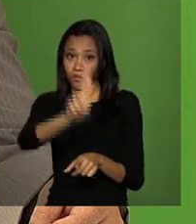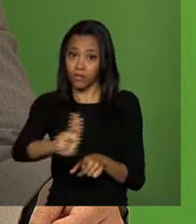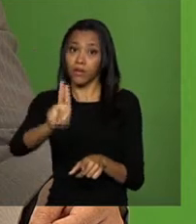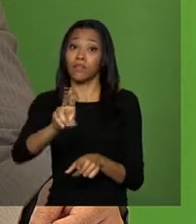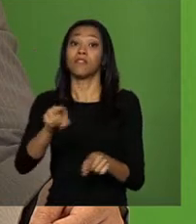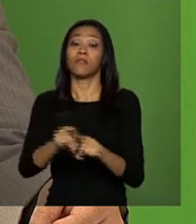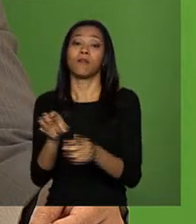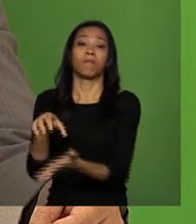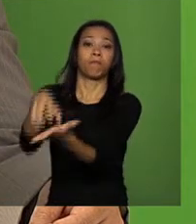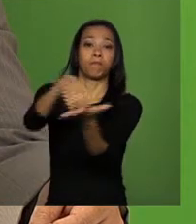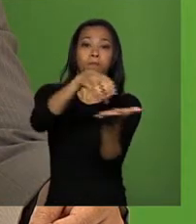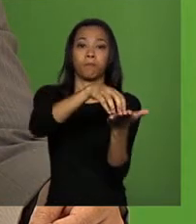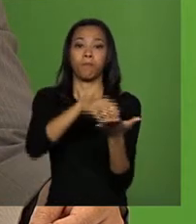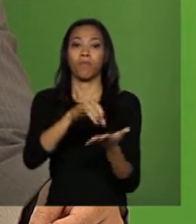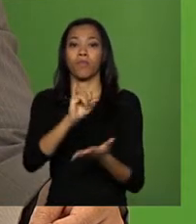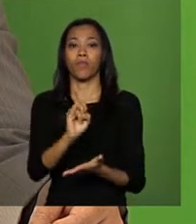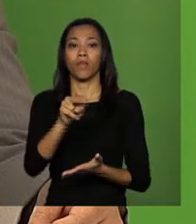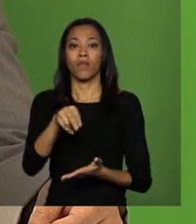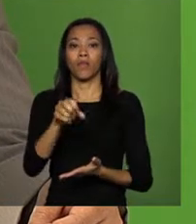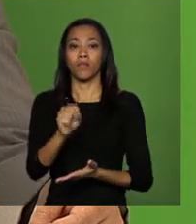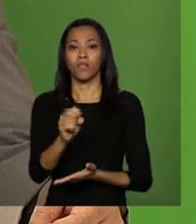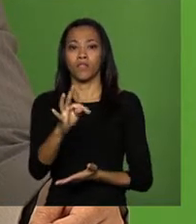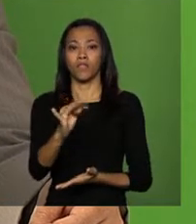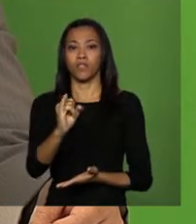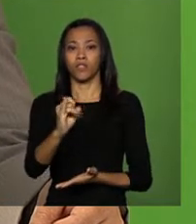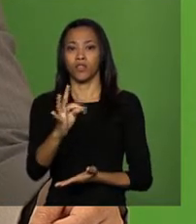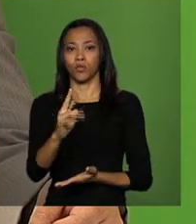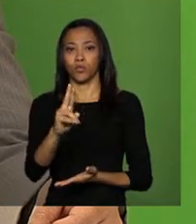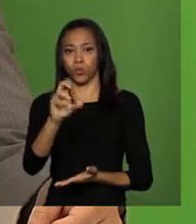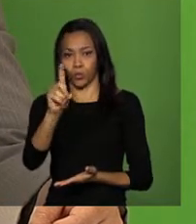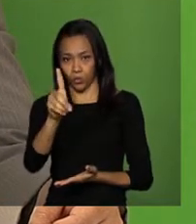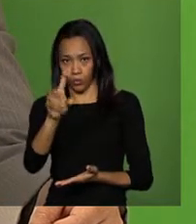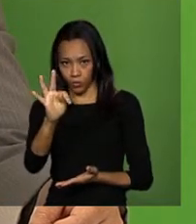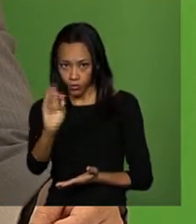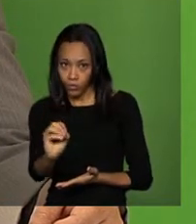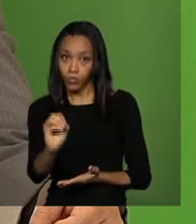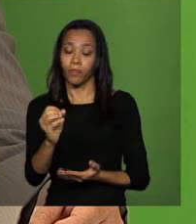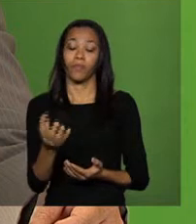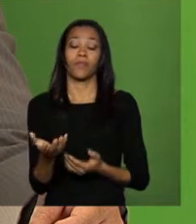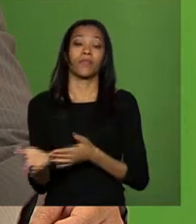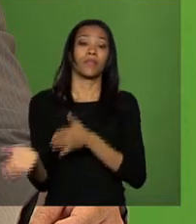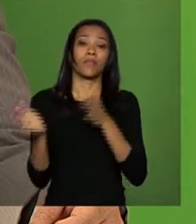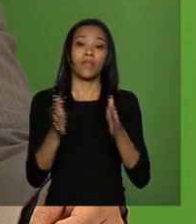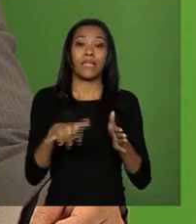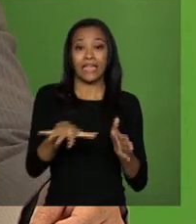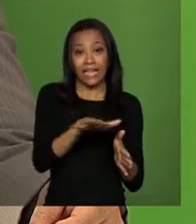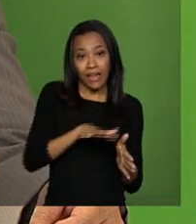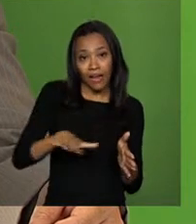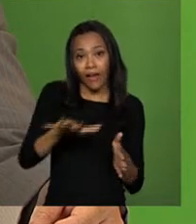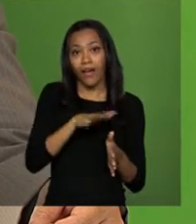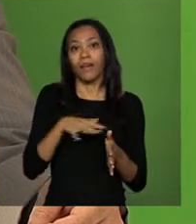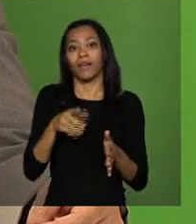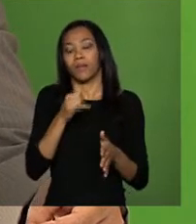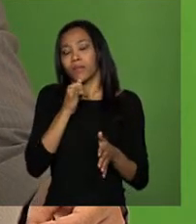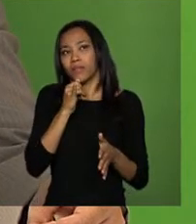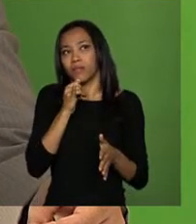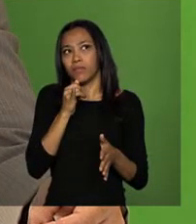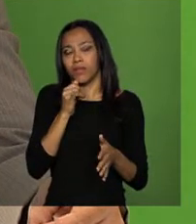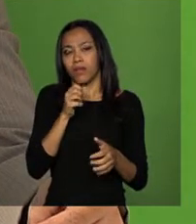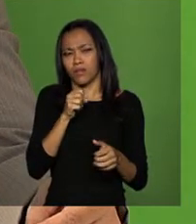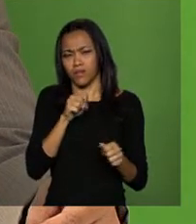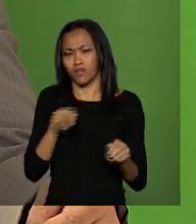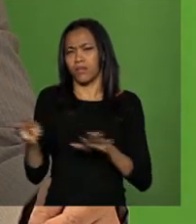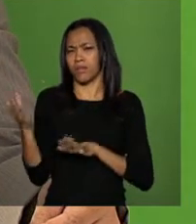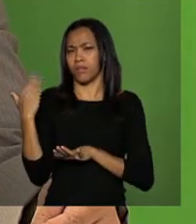Na área da inovação, destrava investimentos das empresas. Eu, a semana passada,